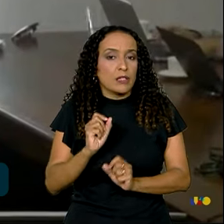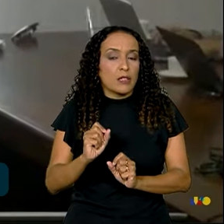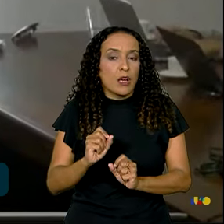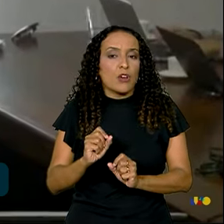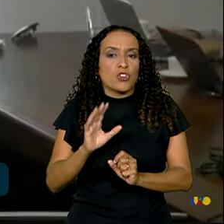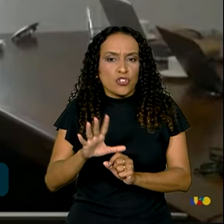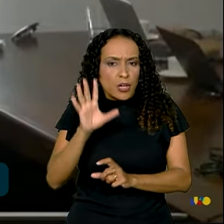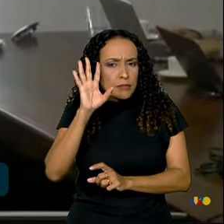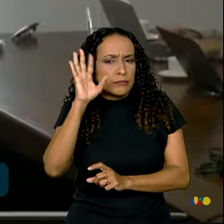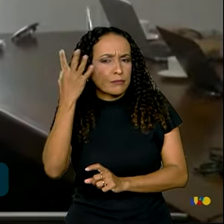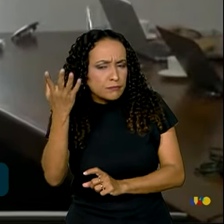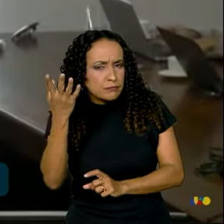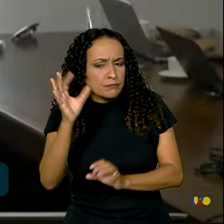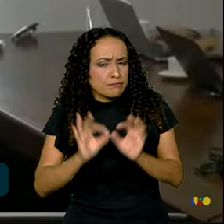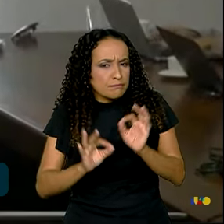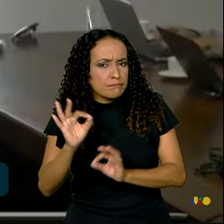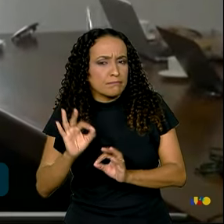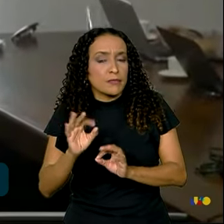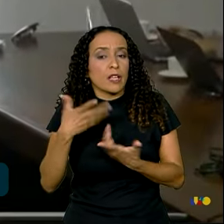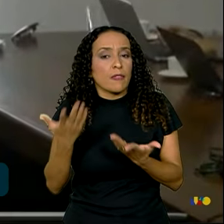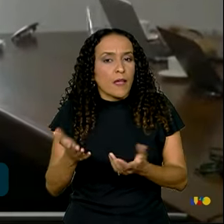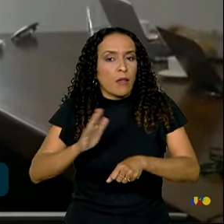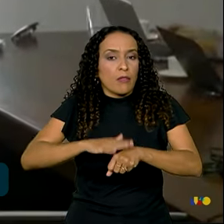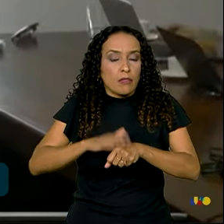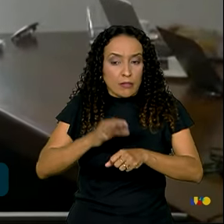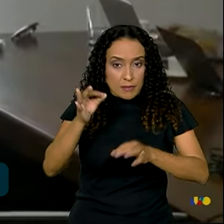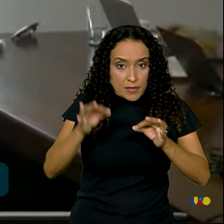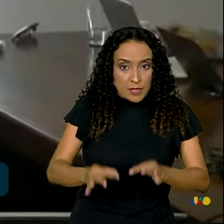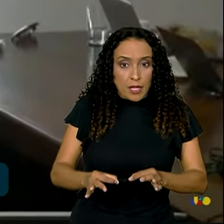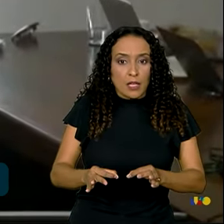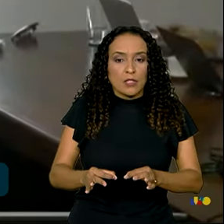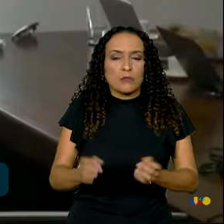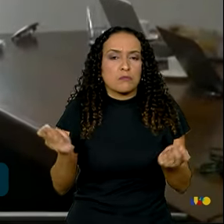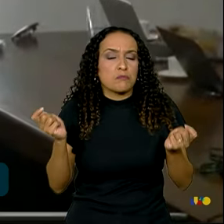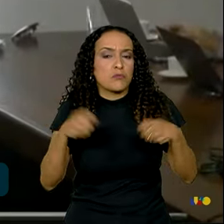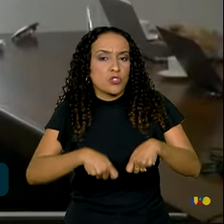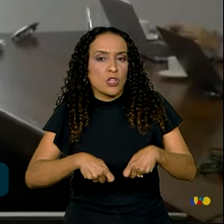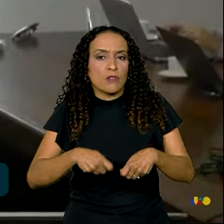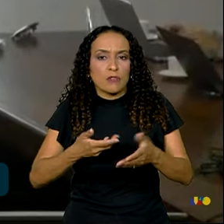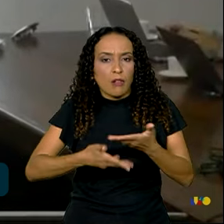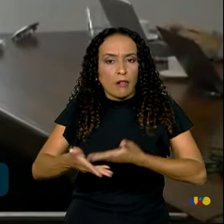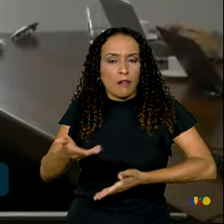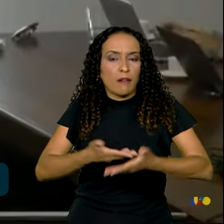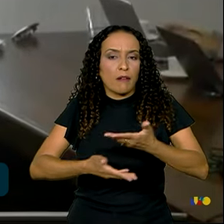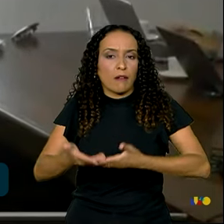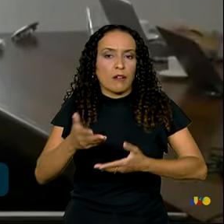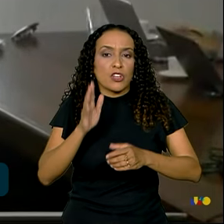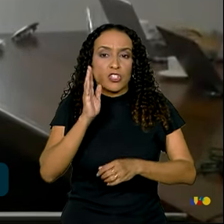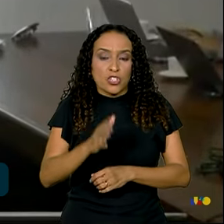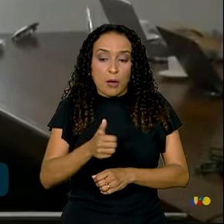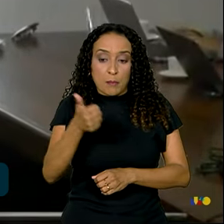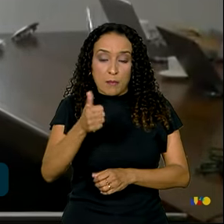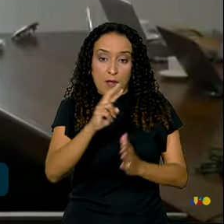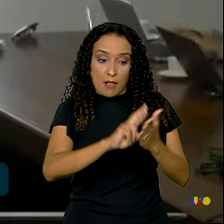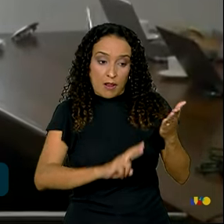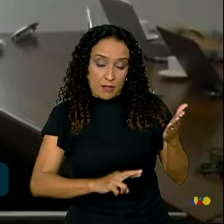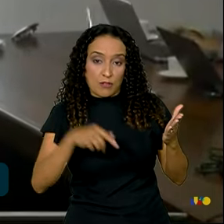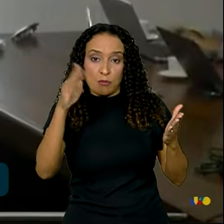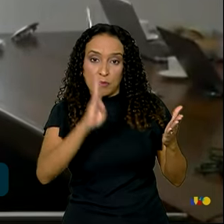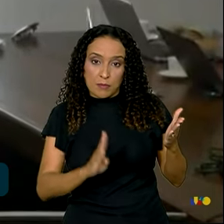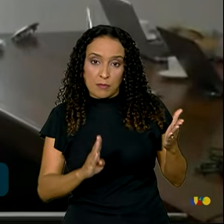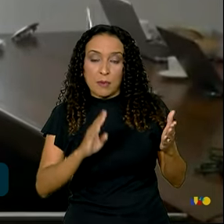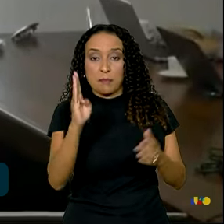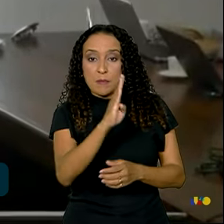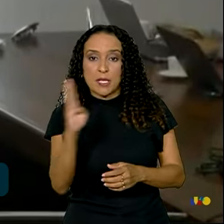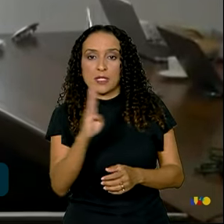chegou a conclusões, e essas conclusões, em tempo hábil, foram capazes de influenciar já o primeiro relatório bimestral do